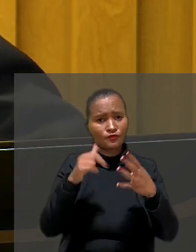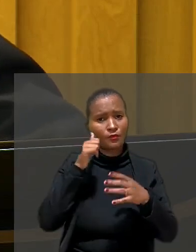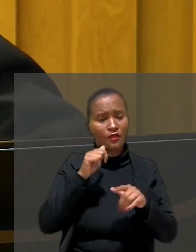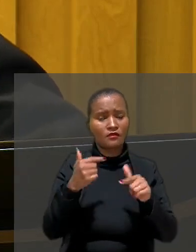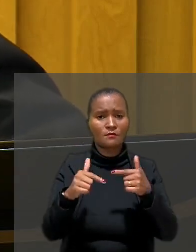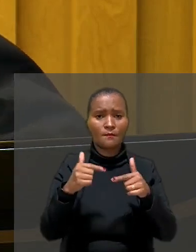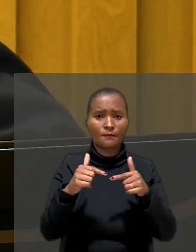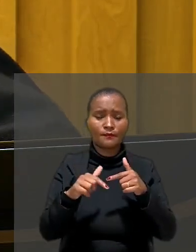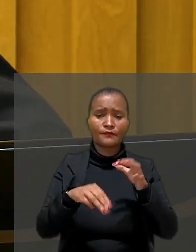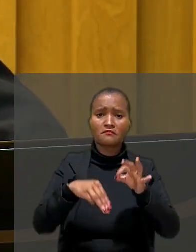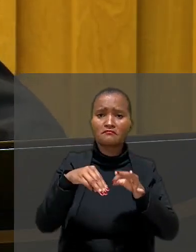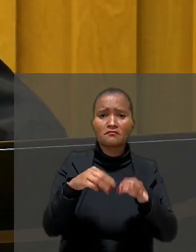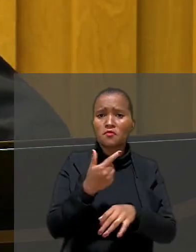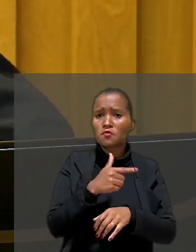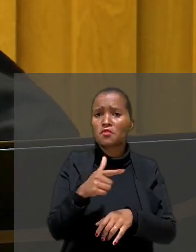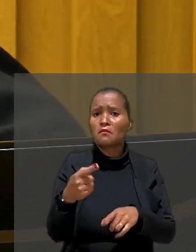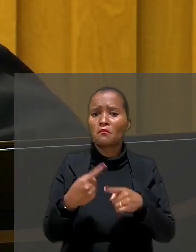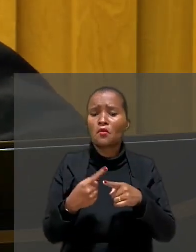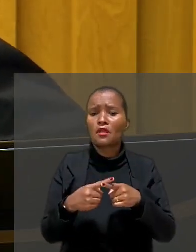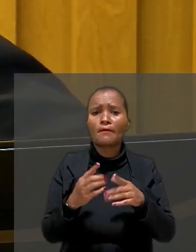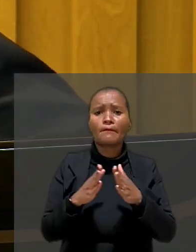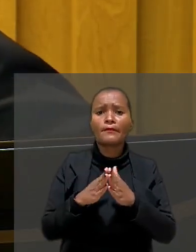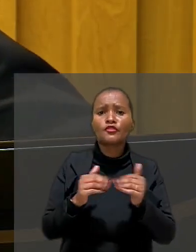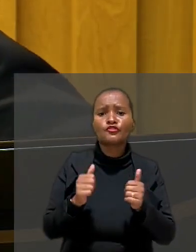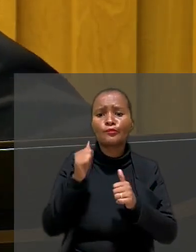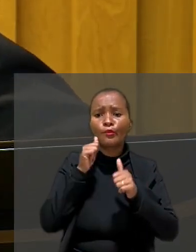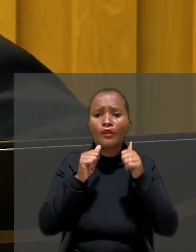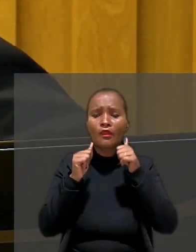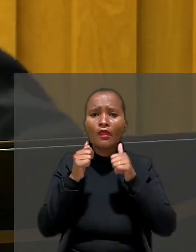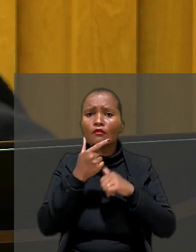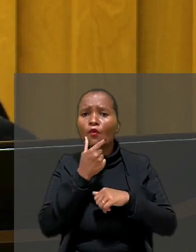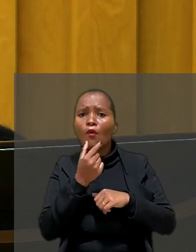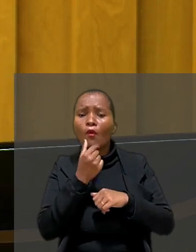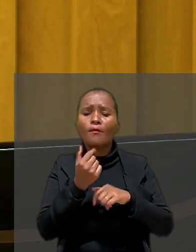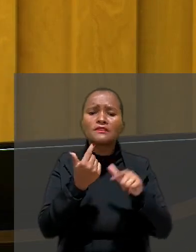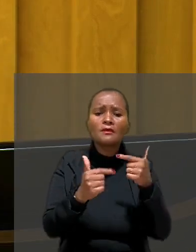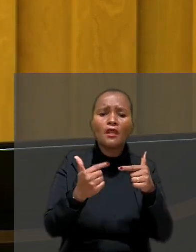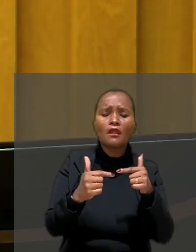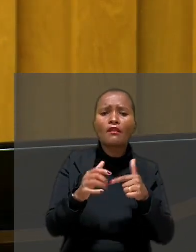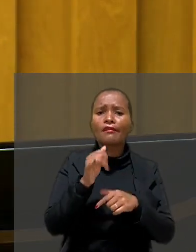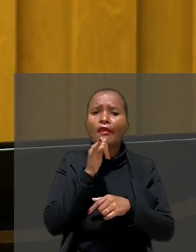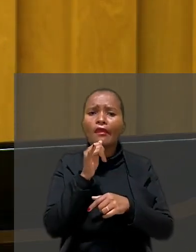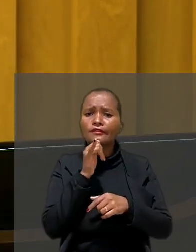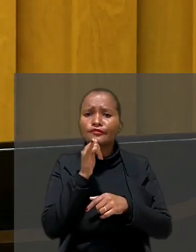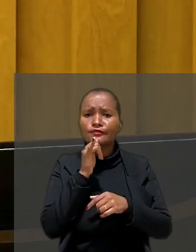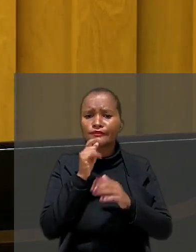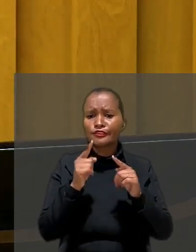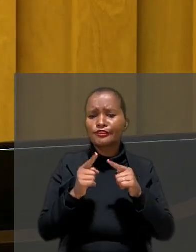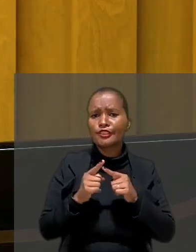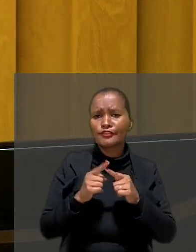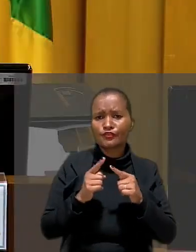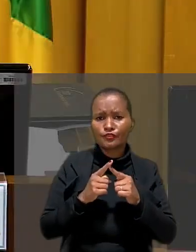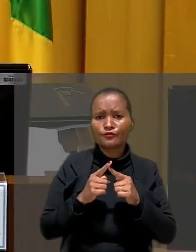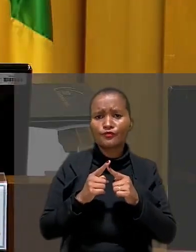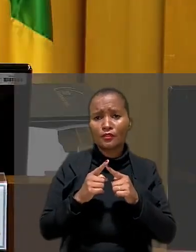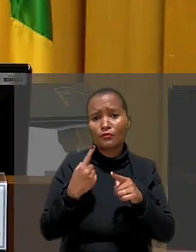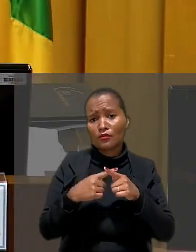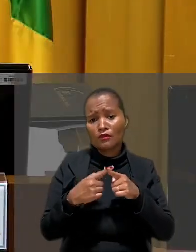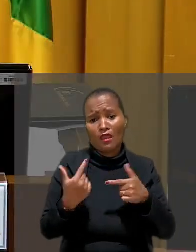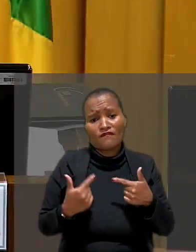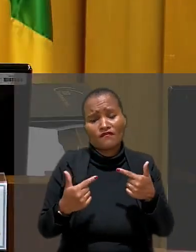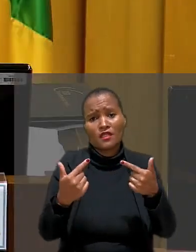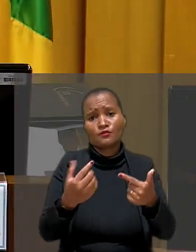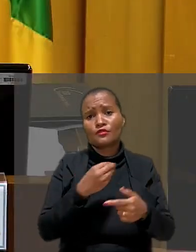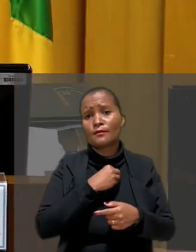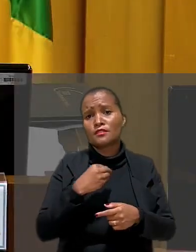o recurso da trabalhadora. Para o ministro, não há razão para submeter trabalhadoras e trabalhadores a testes desse tipo, levando em